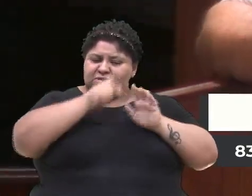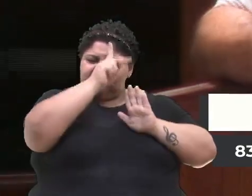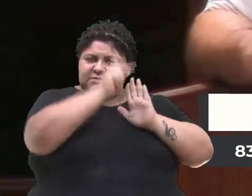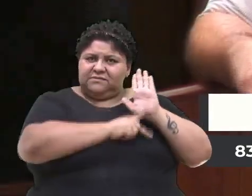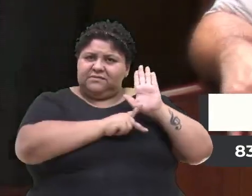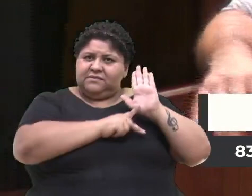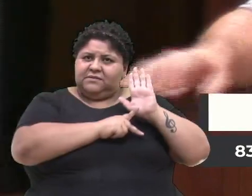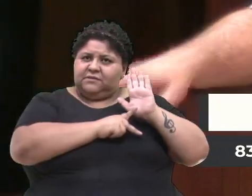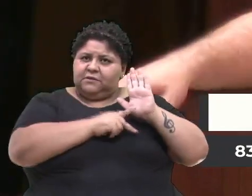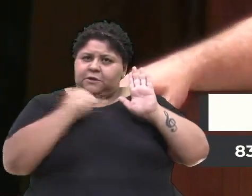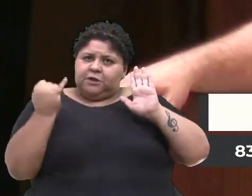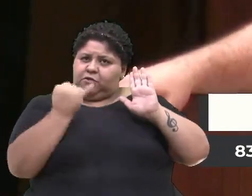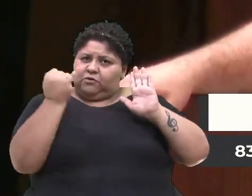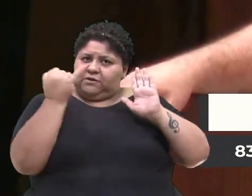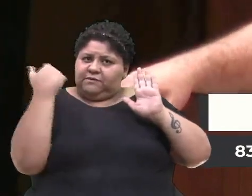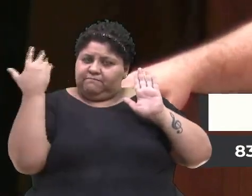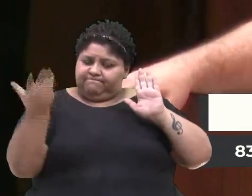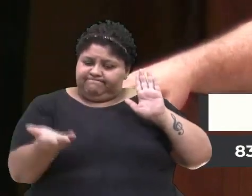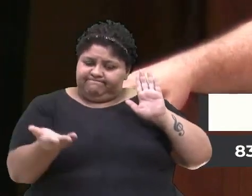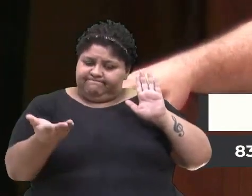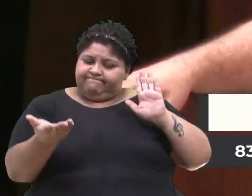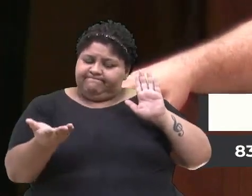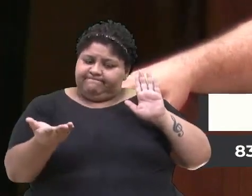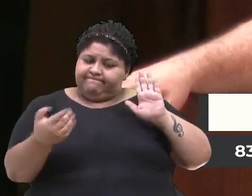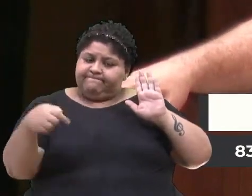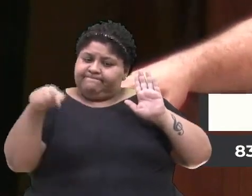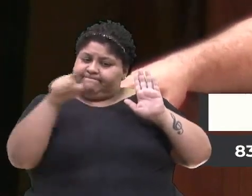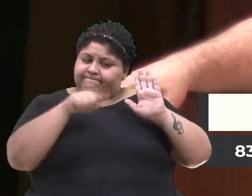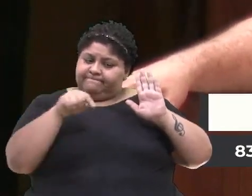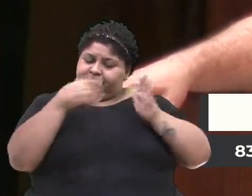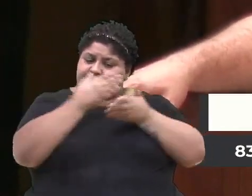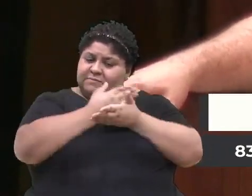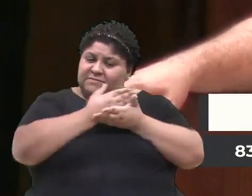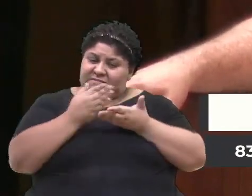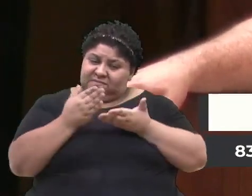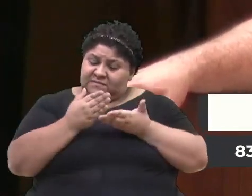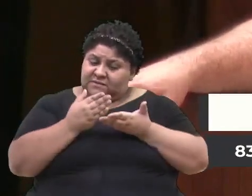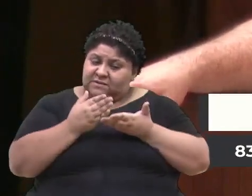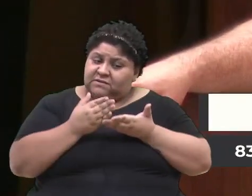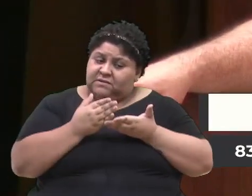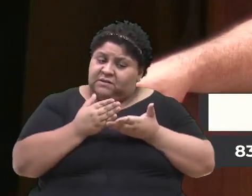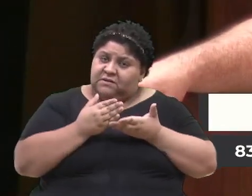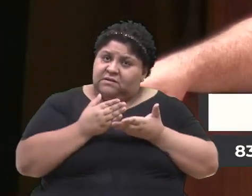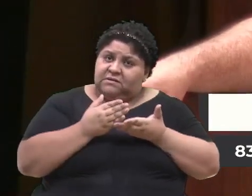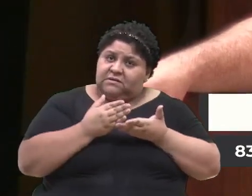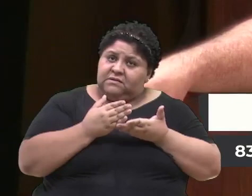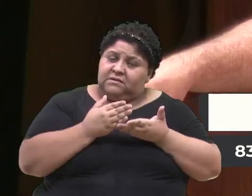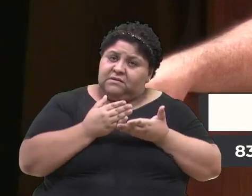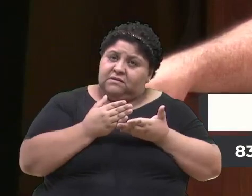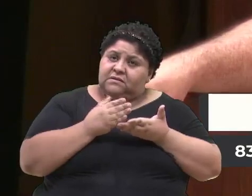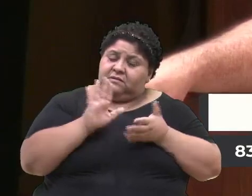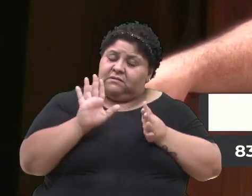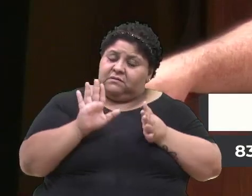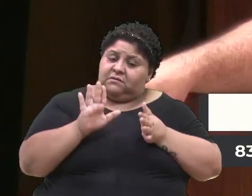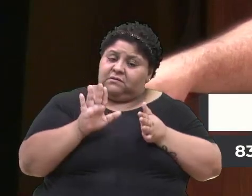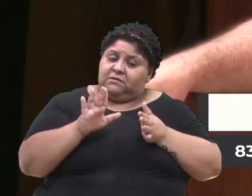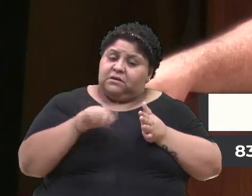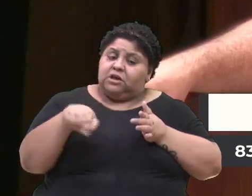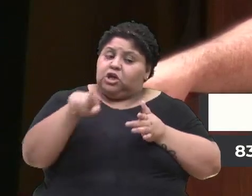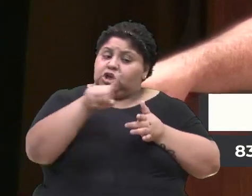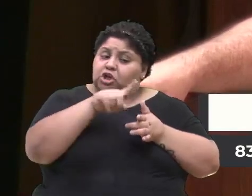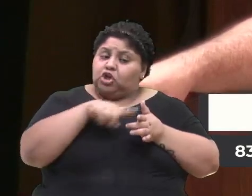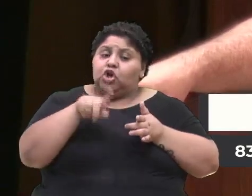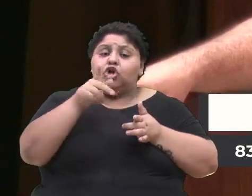relevância. Se nós começarmos a abrir a PPP, aliás, se nós fôssemos falar de